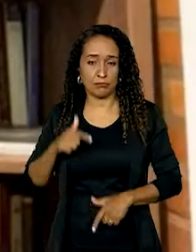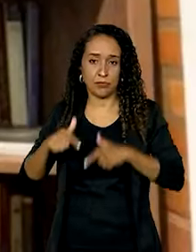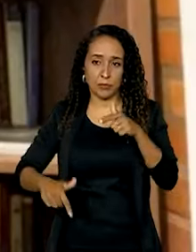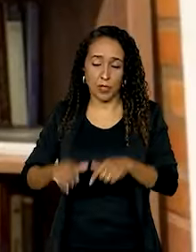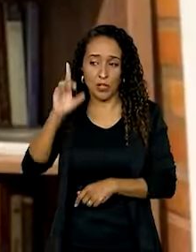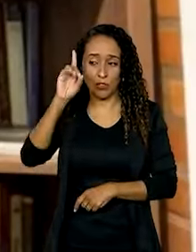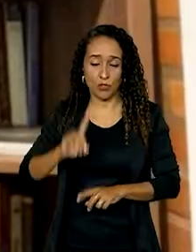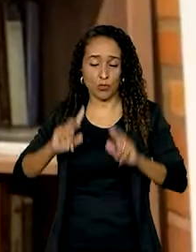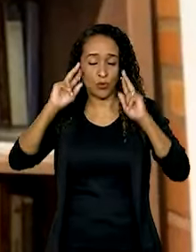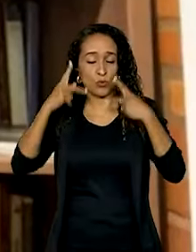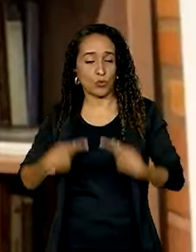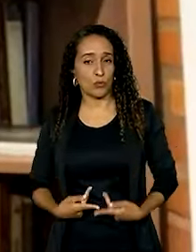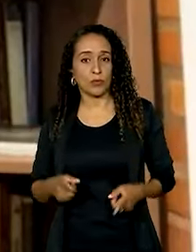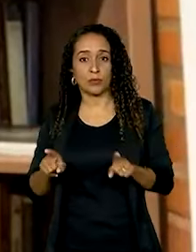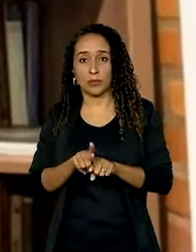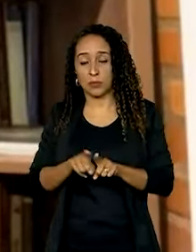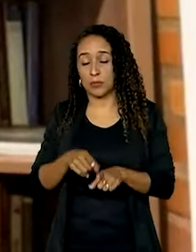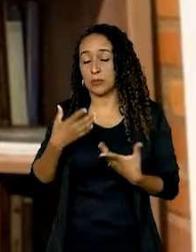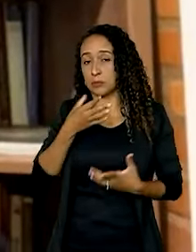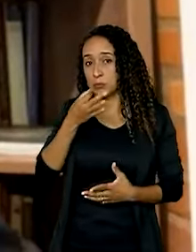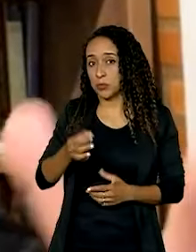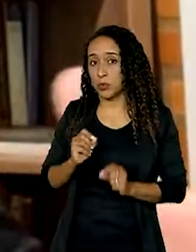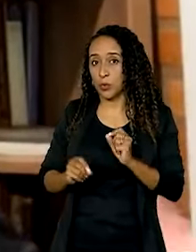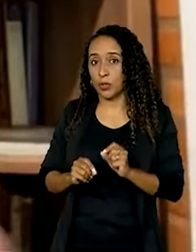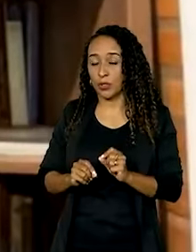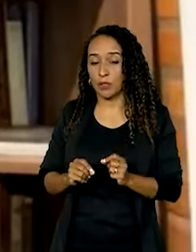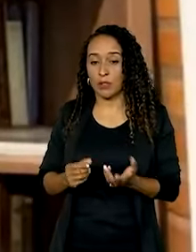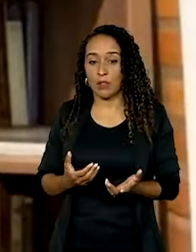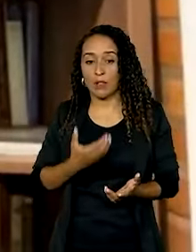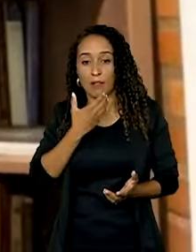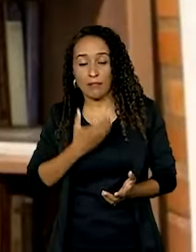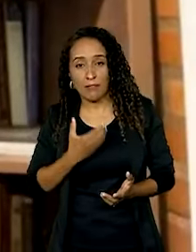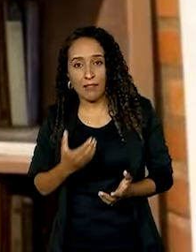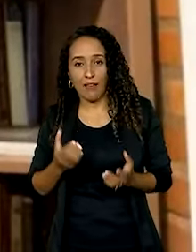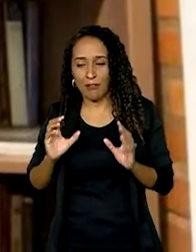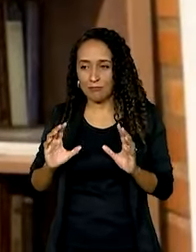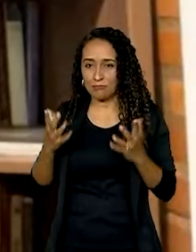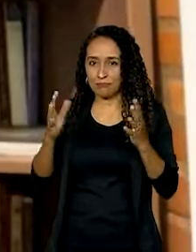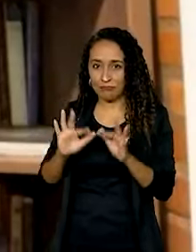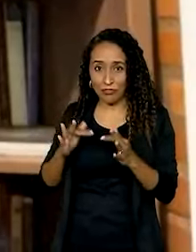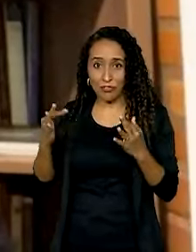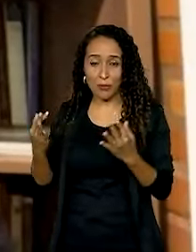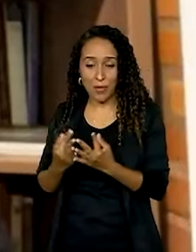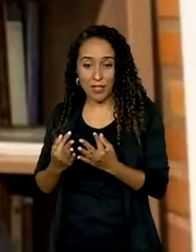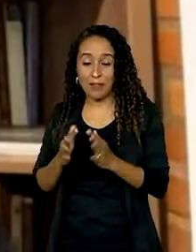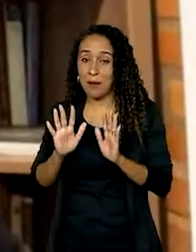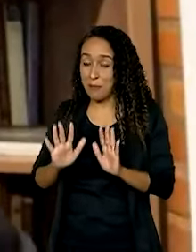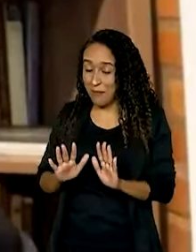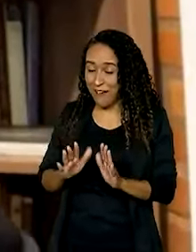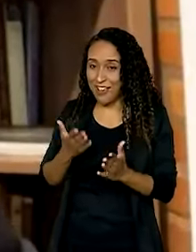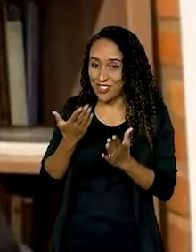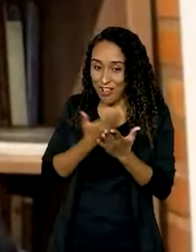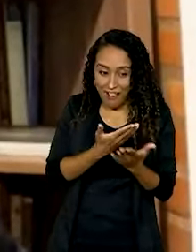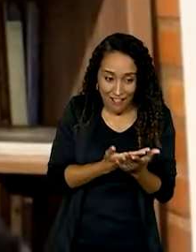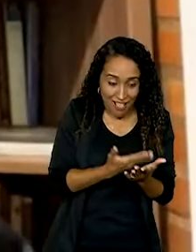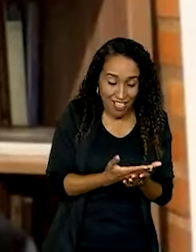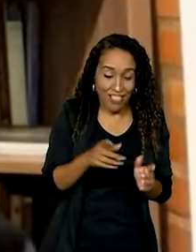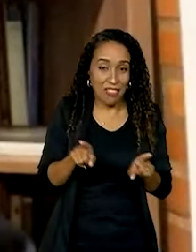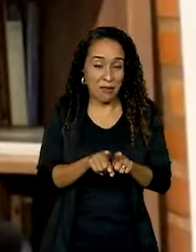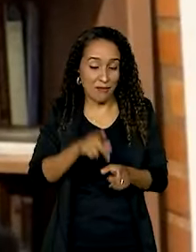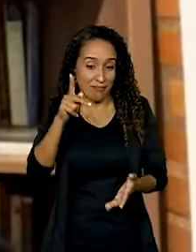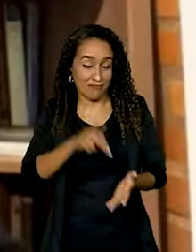humanos. Então, eu sugiro, assim, um Natal em que você está confraternizando com a família, mas já lendo o material de realidade